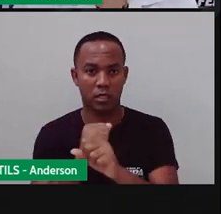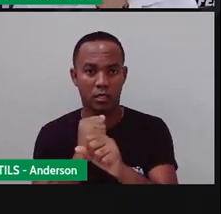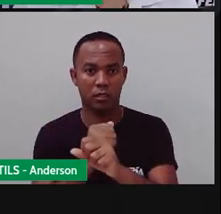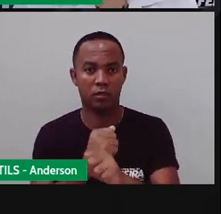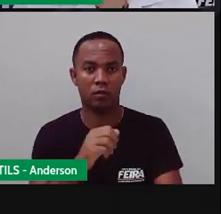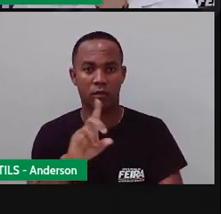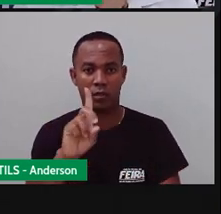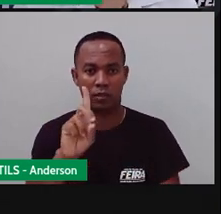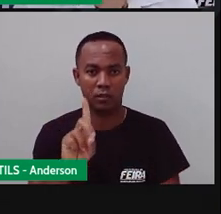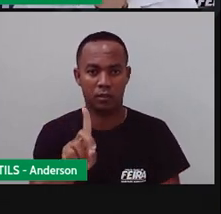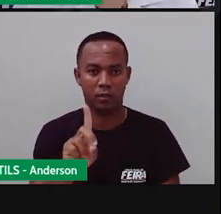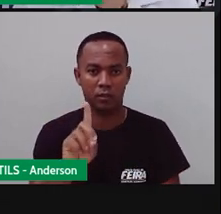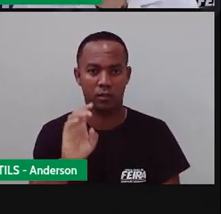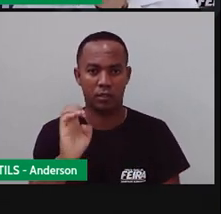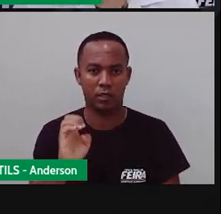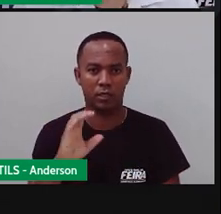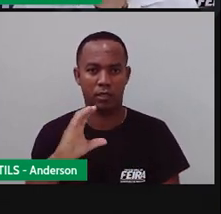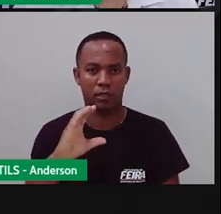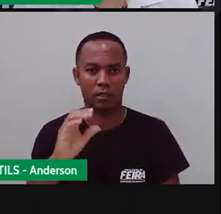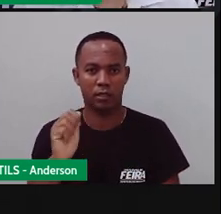Um ano tem o quê?